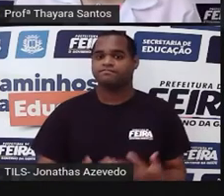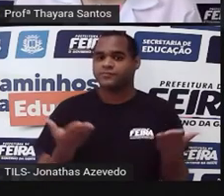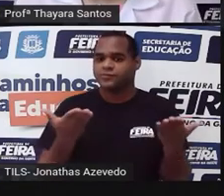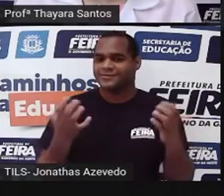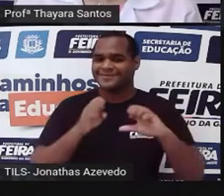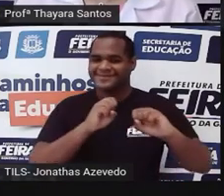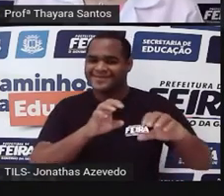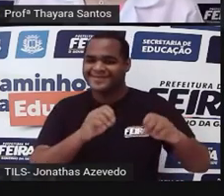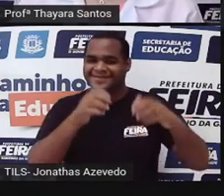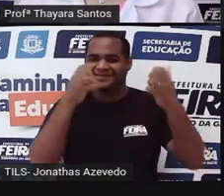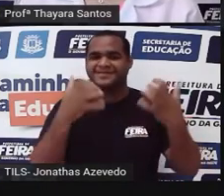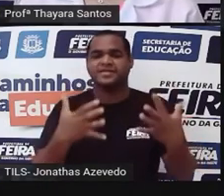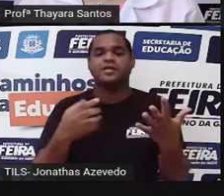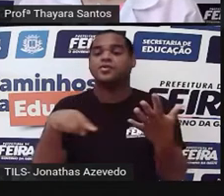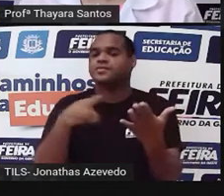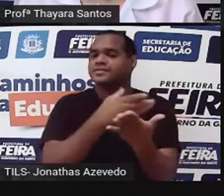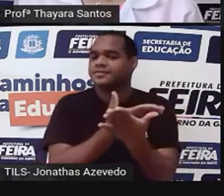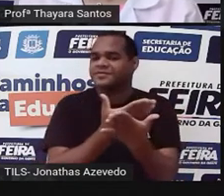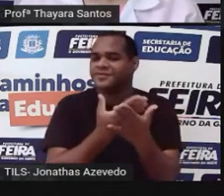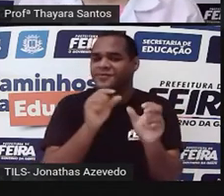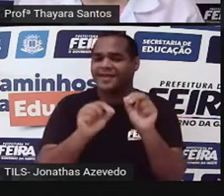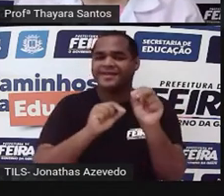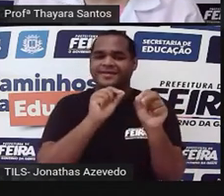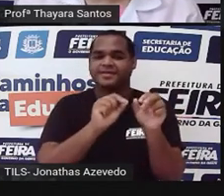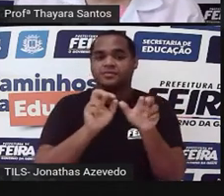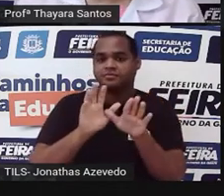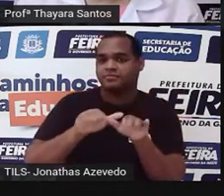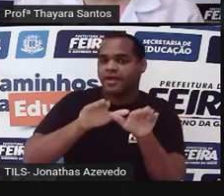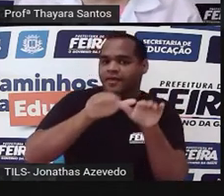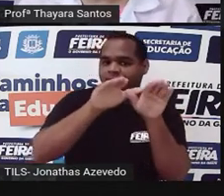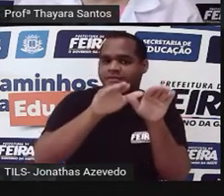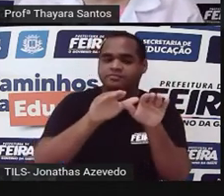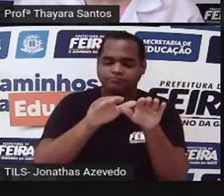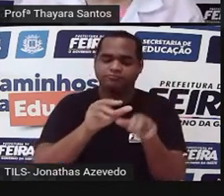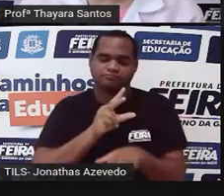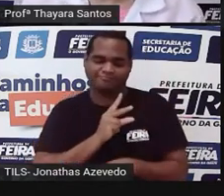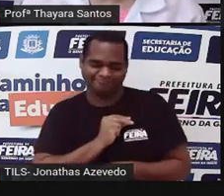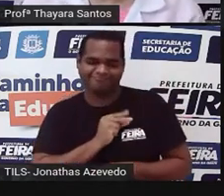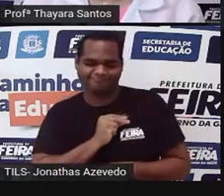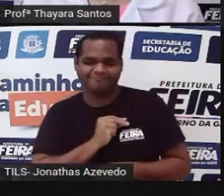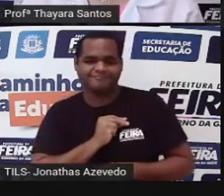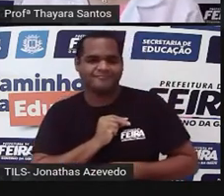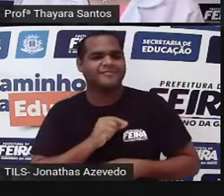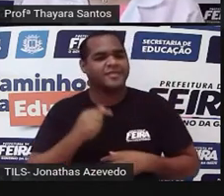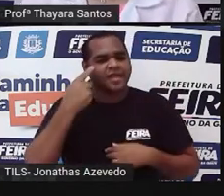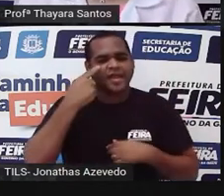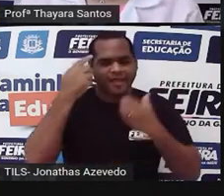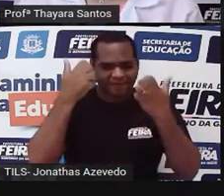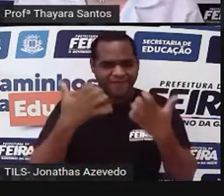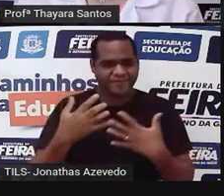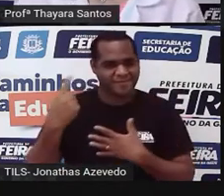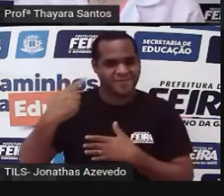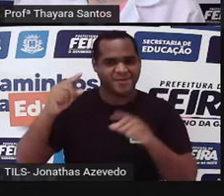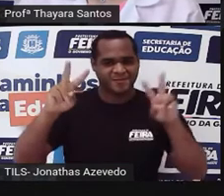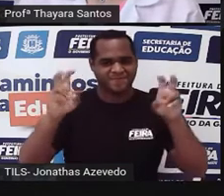aula de hoje nós vamos estudar sobre as aves e os mamíferos, que vocês já devem ter visto lá no primeiro slide.